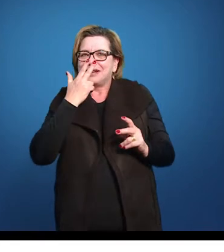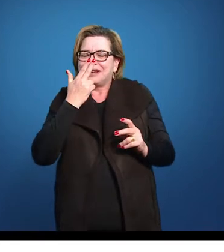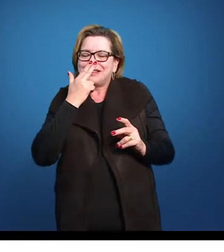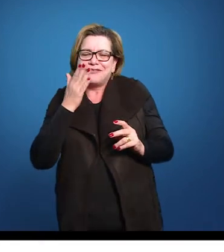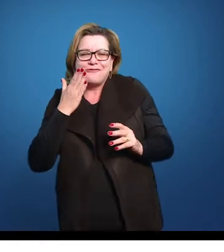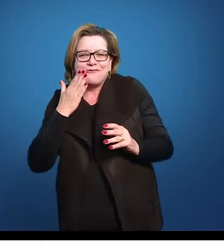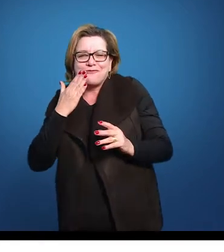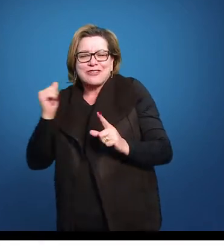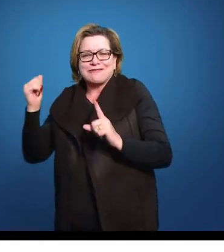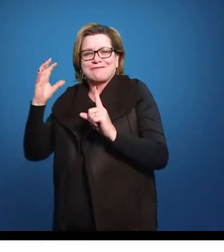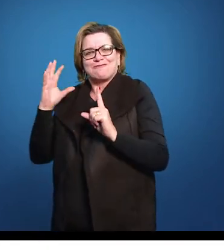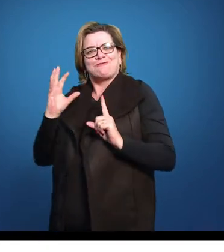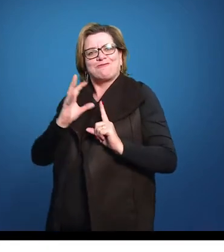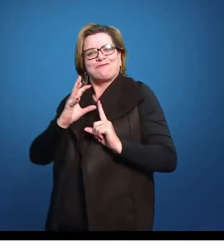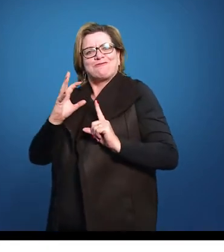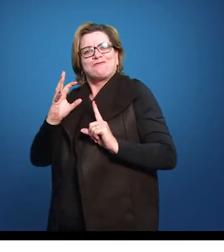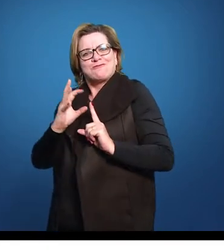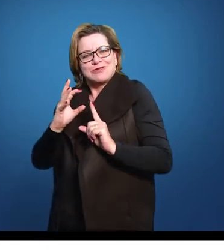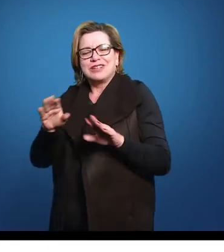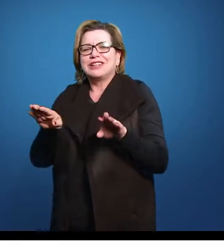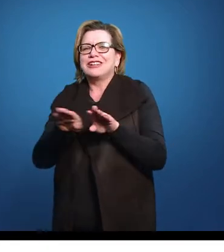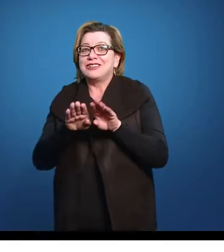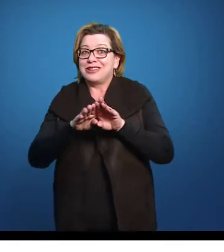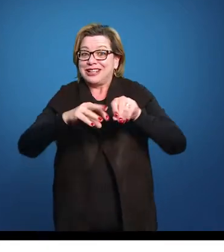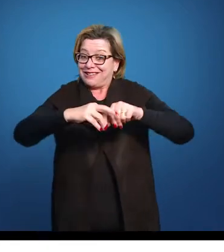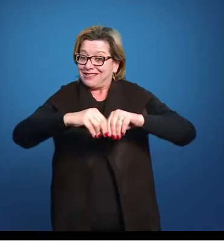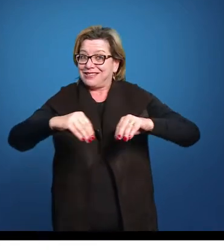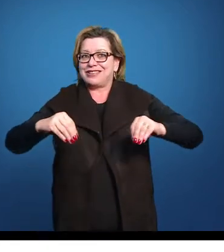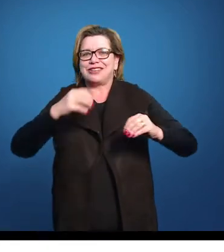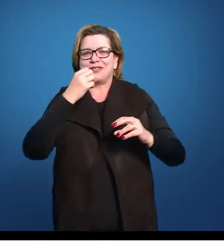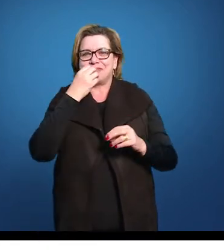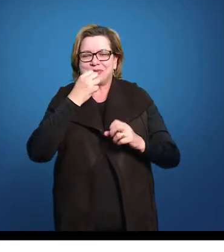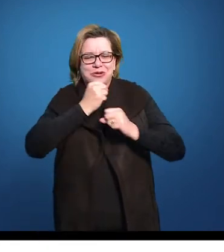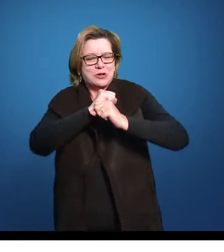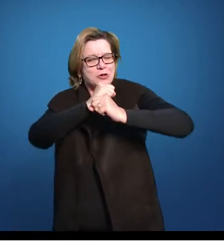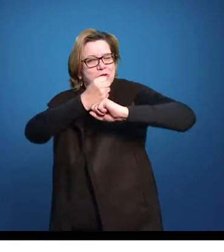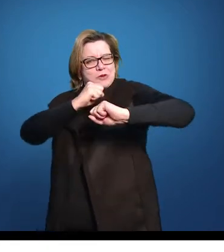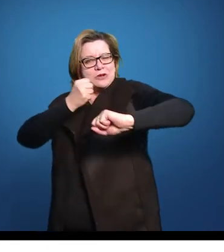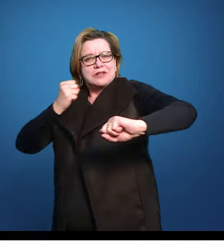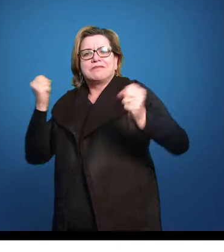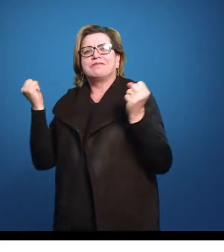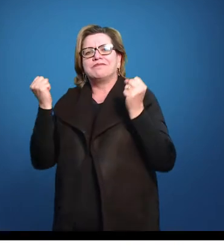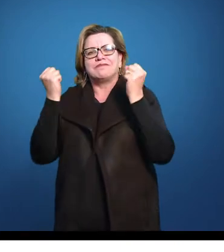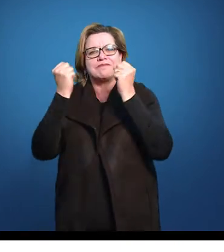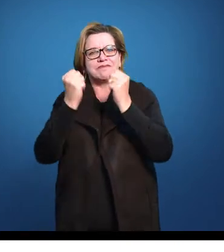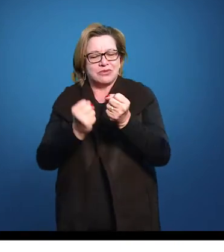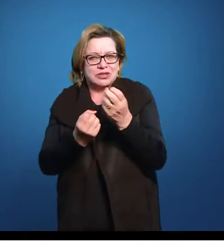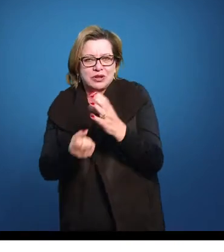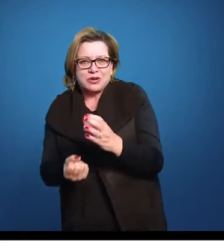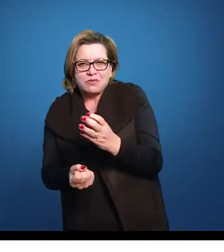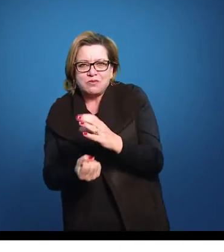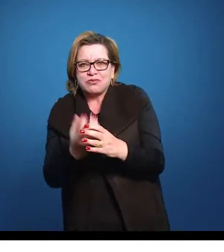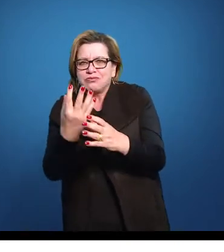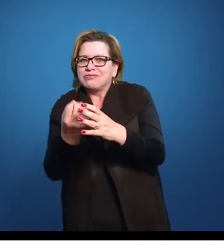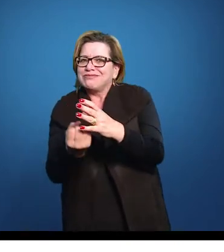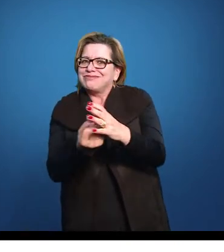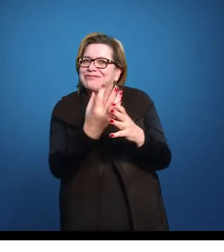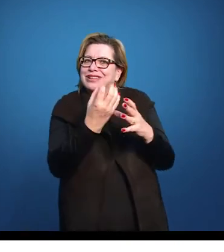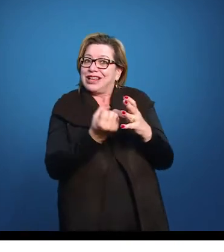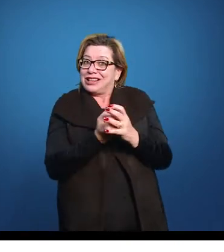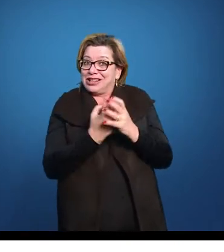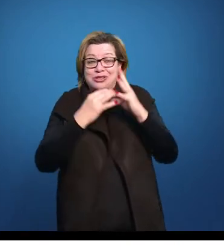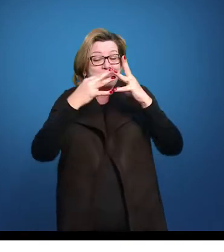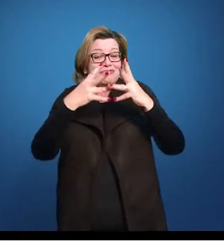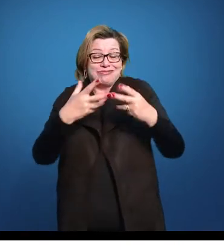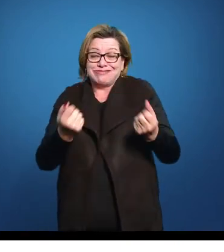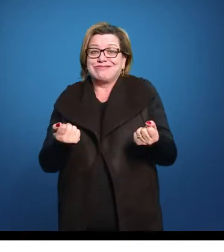nominável, e de uma terra que é bastante fértil, que é bastante ampla, em que se pode plantar, em que se plantando